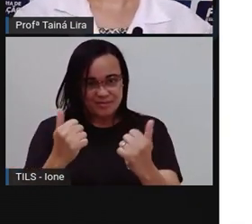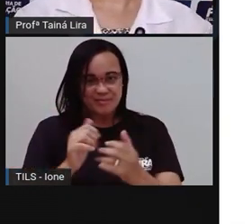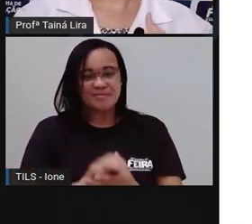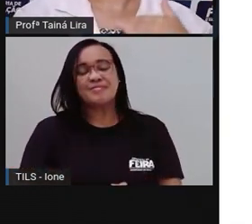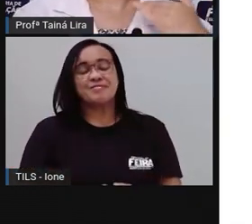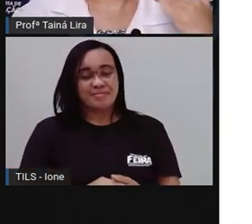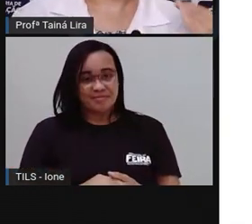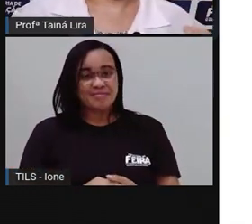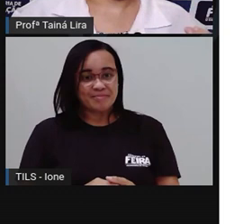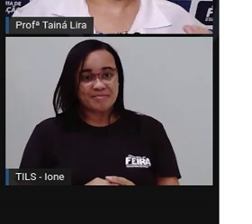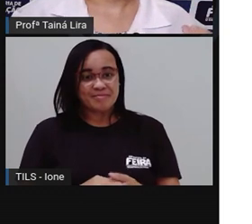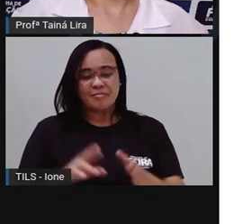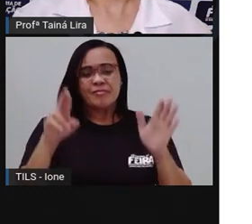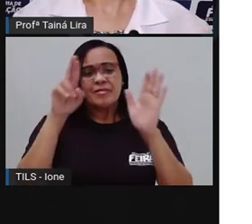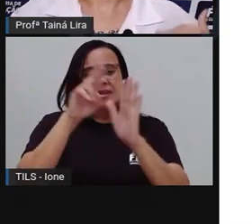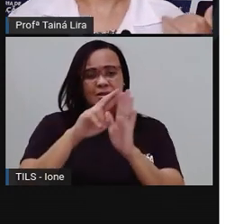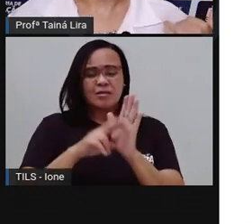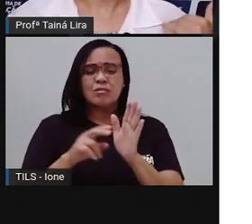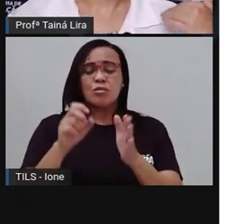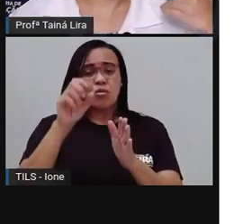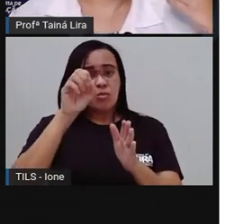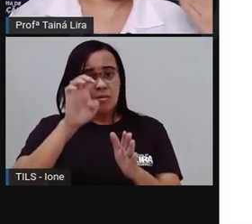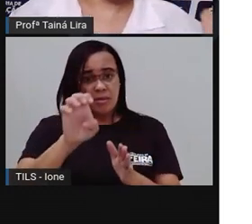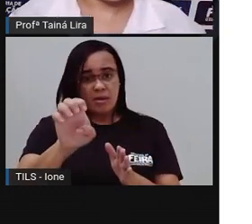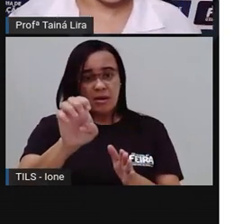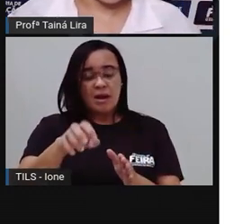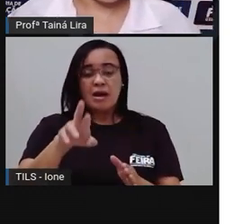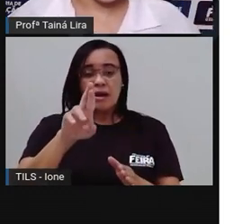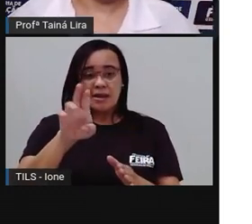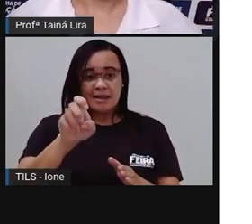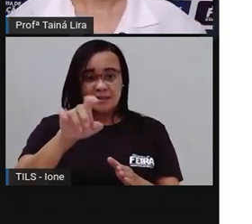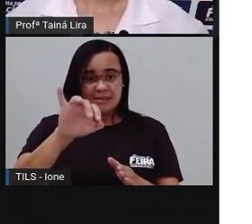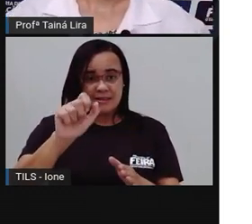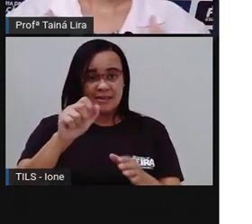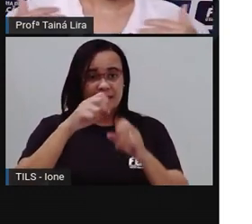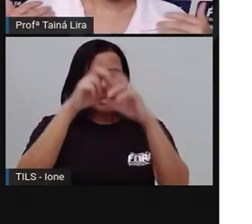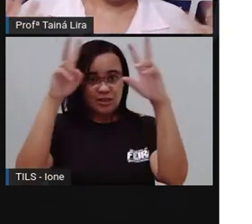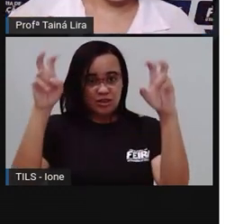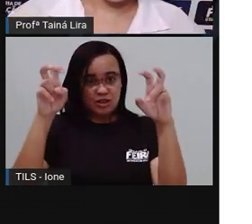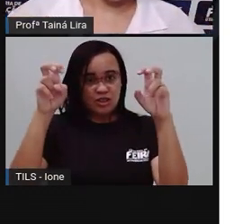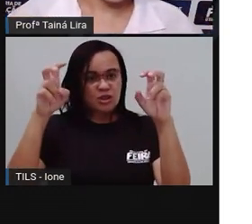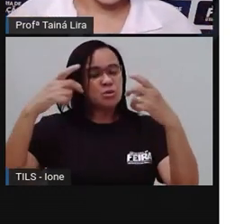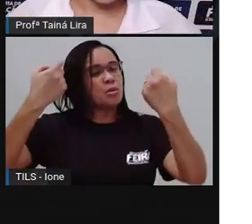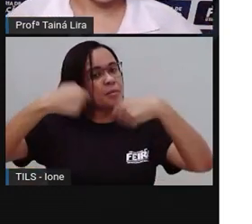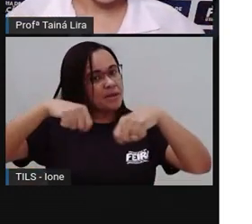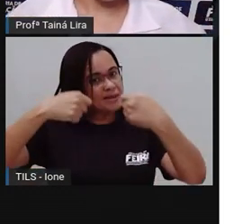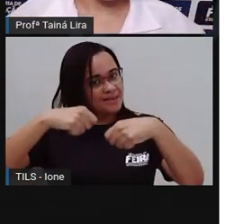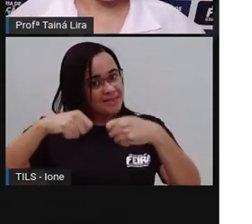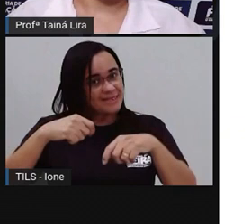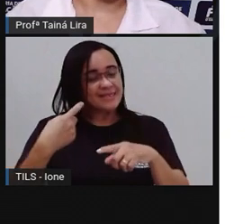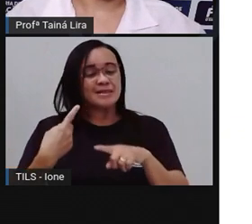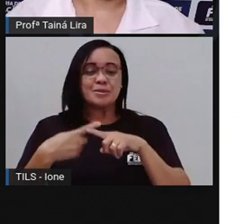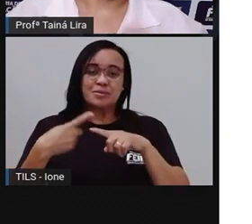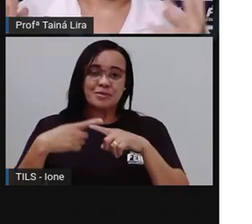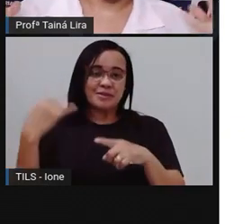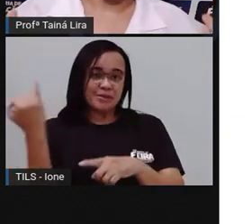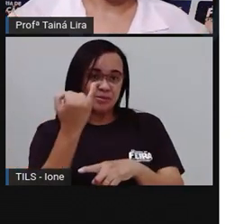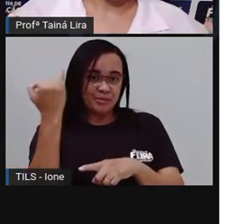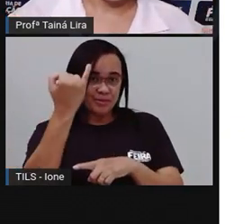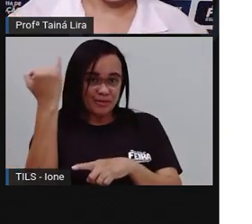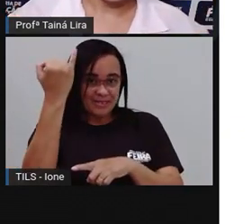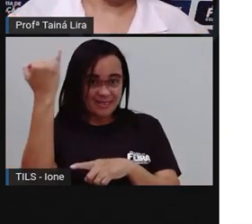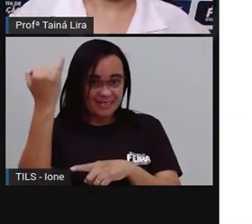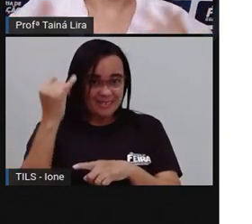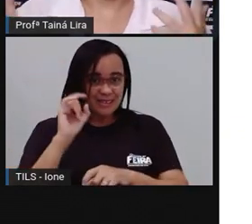Então, toda receita tem um título, tá bom? Lembrando que o título vai ser o nome,